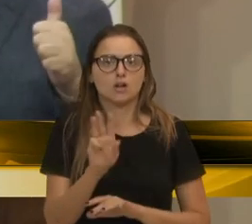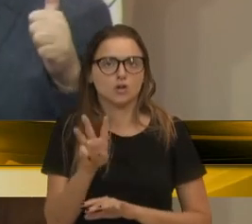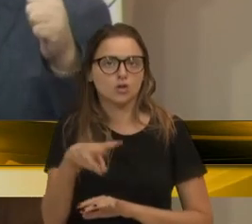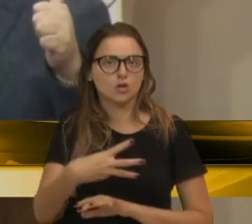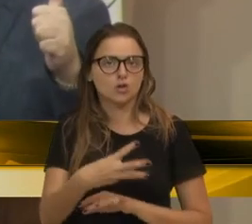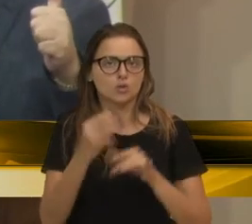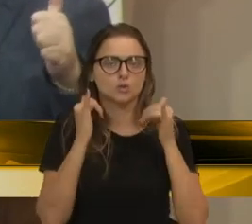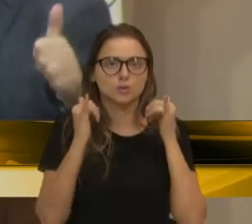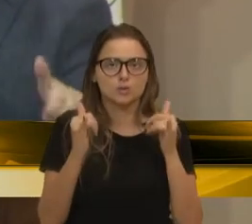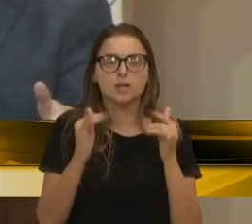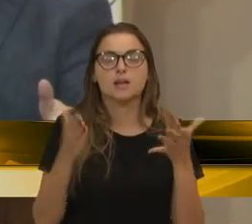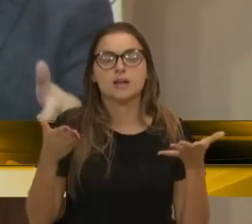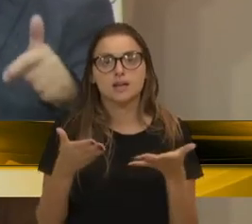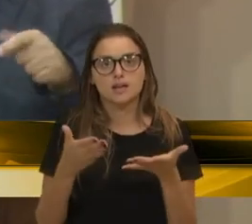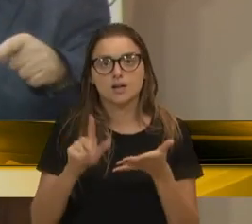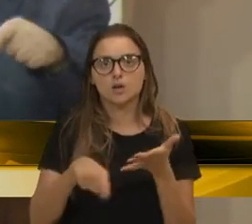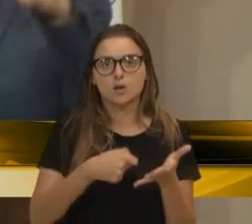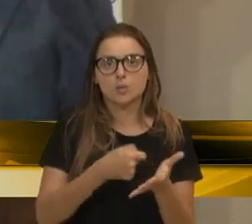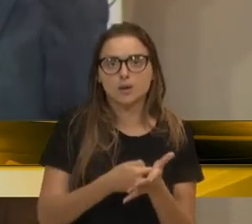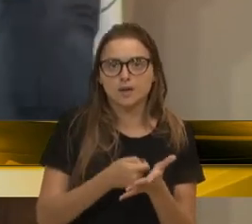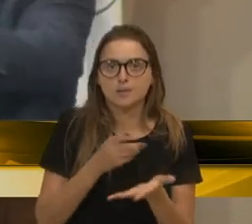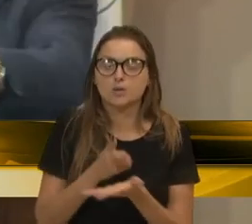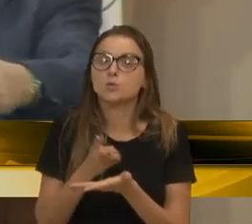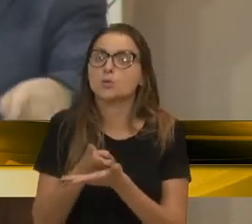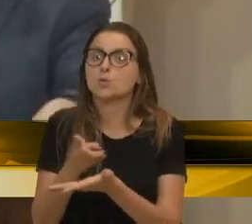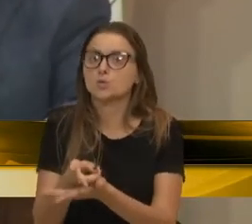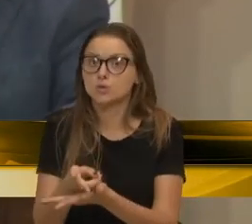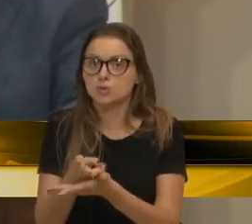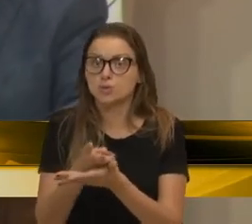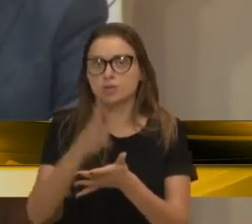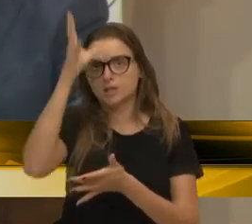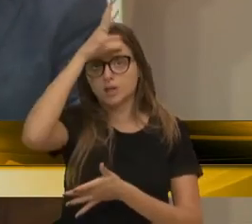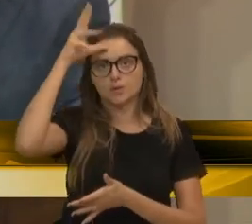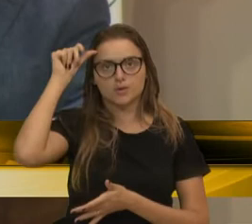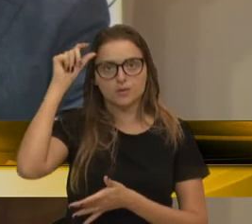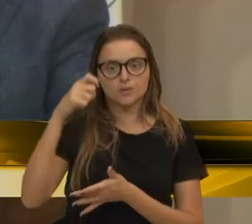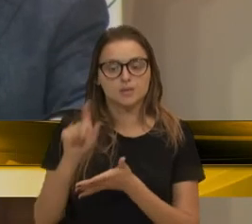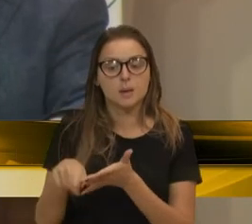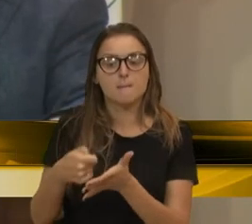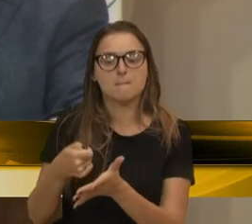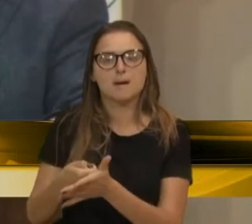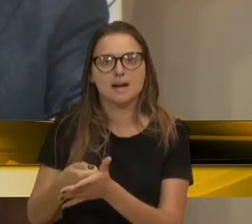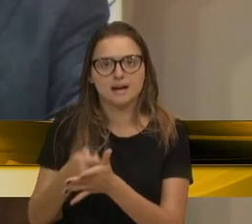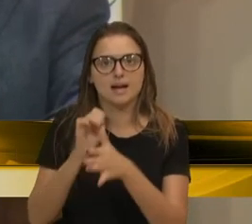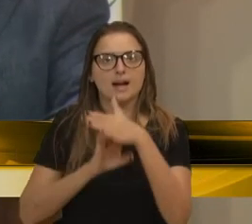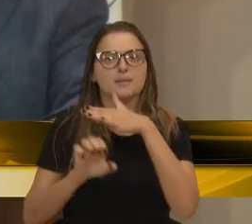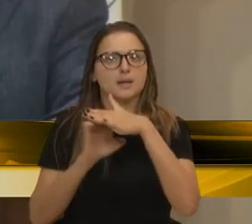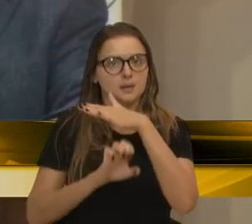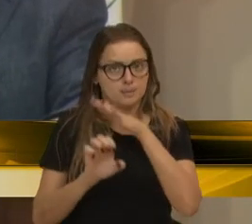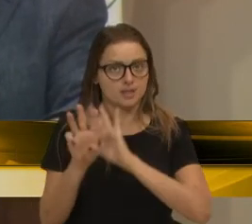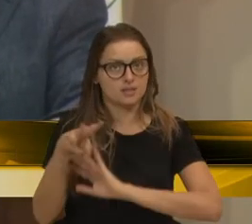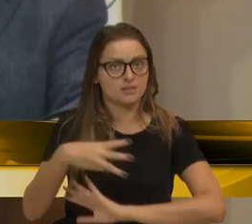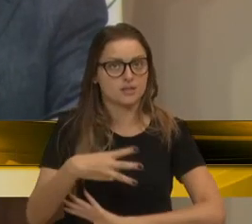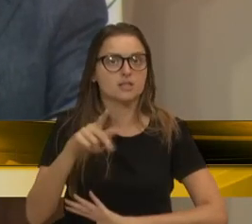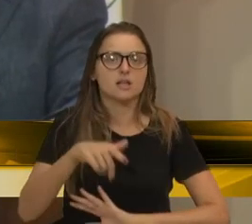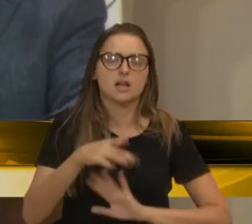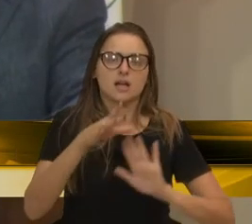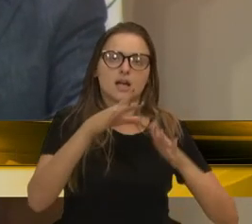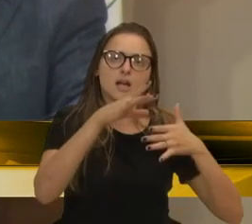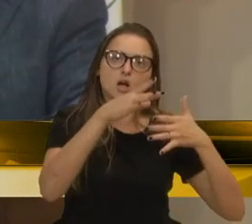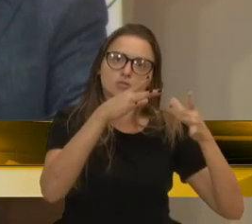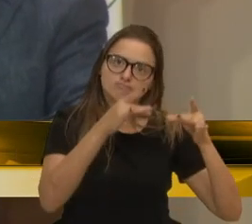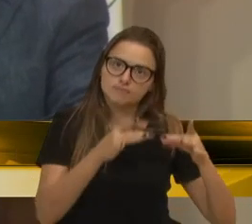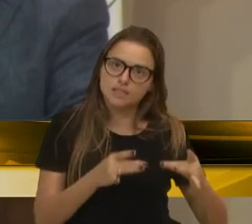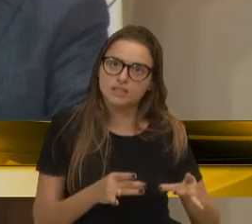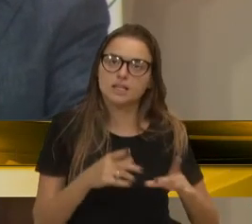prossegue, a indenização que o município vai ter que pagar para a concessionária prossegue, esse é um item que deveria ser